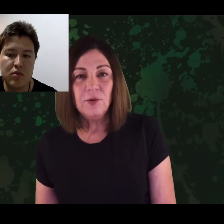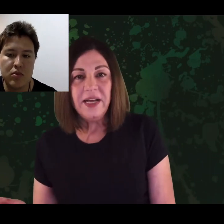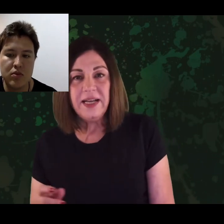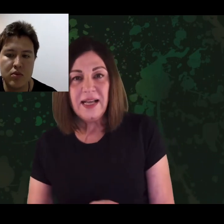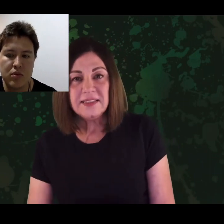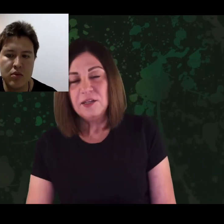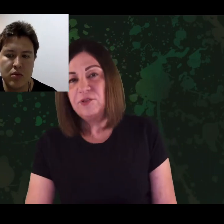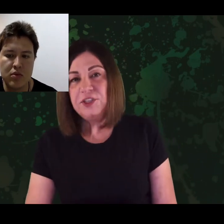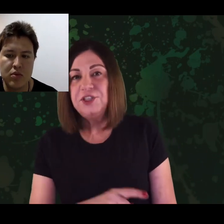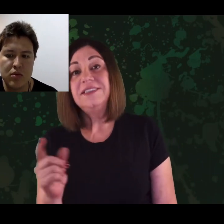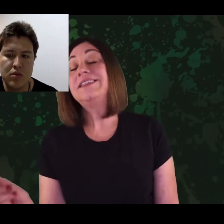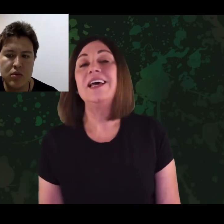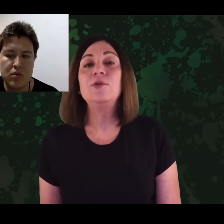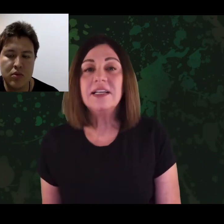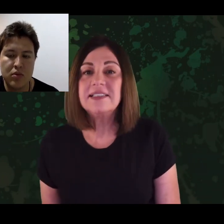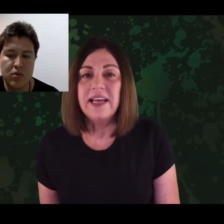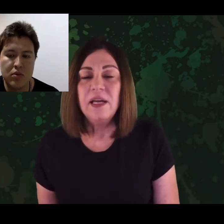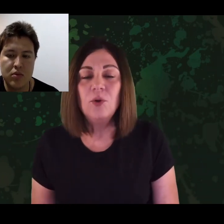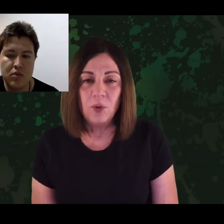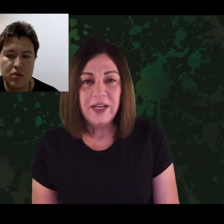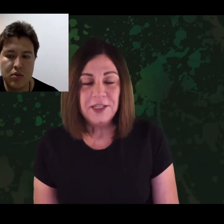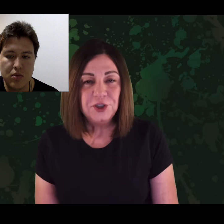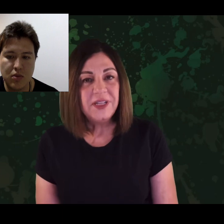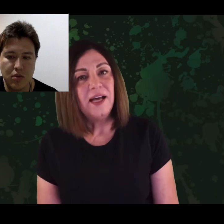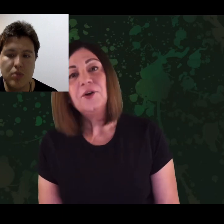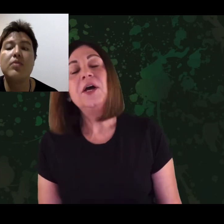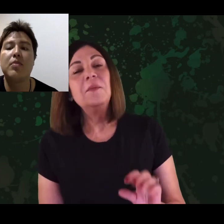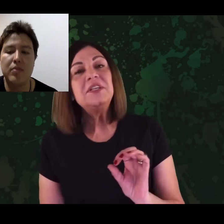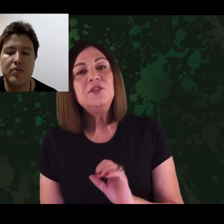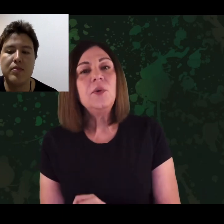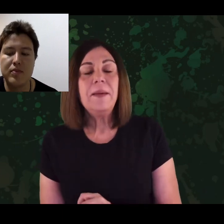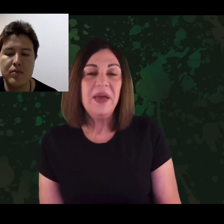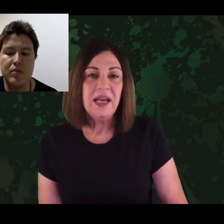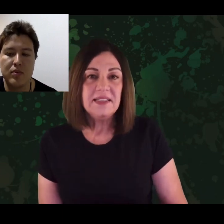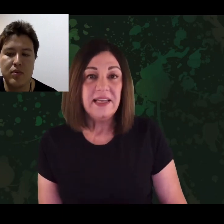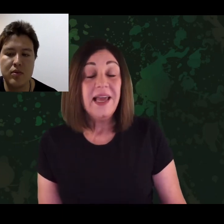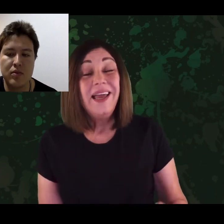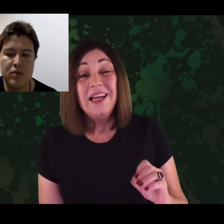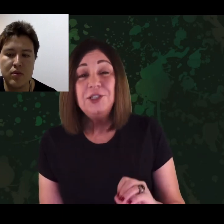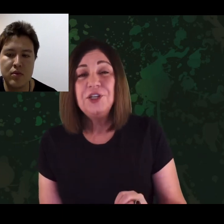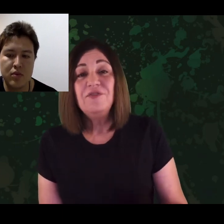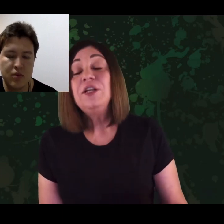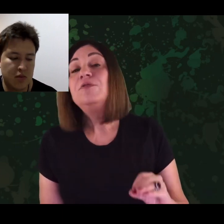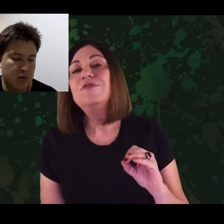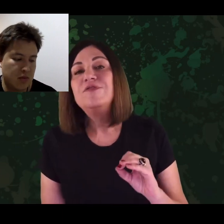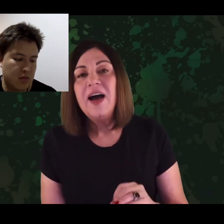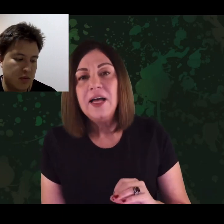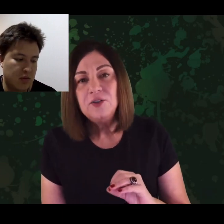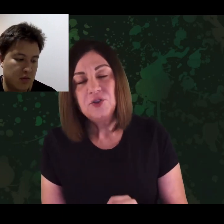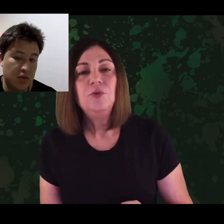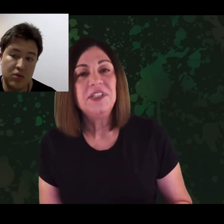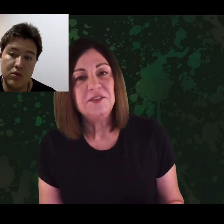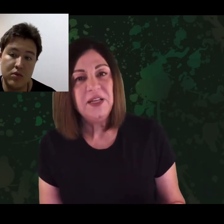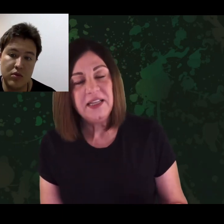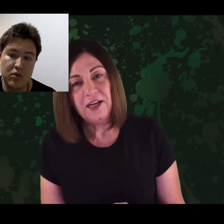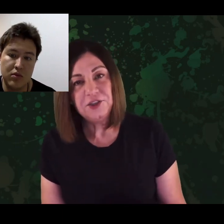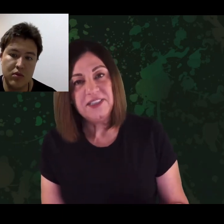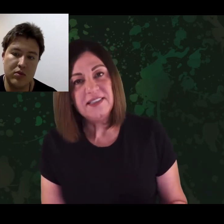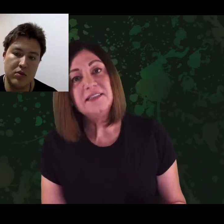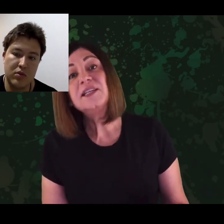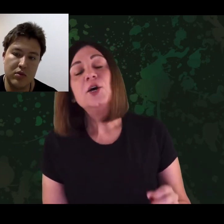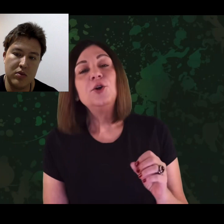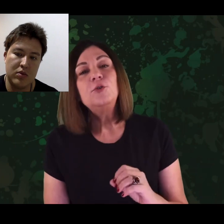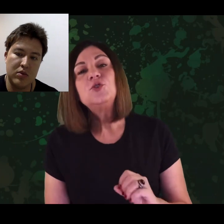parecer que o Ari Aster foi de zero a cem com Hereditário, mas não é bem assim. Ele tinha feito vários curtas